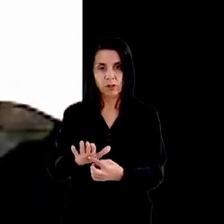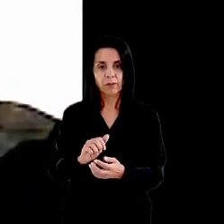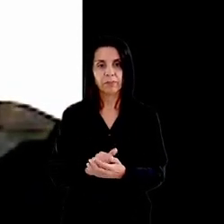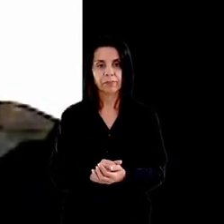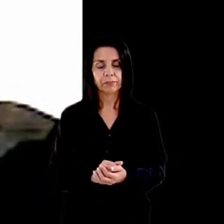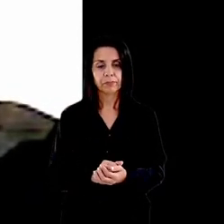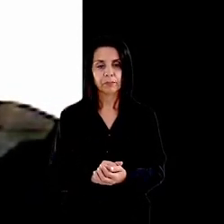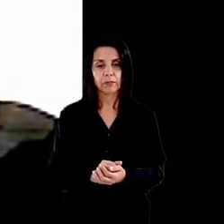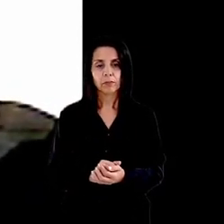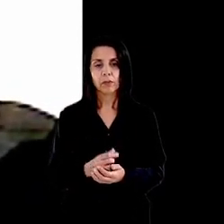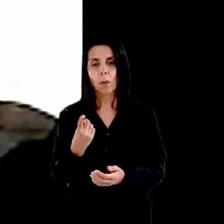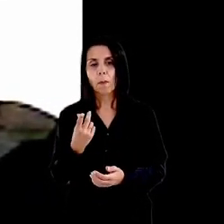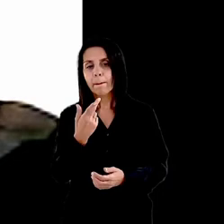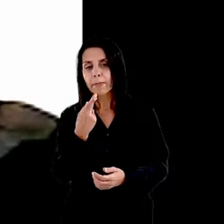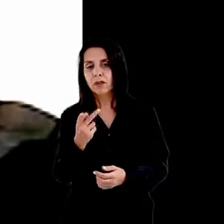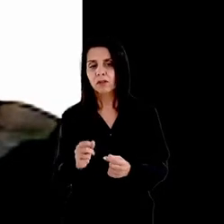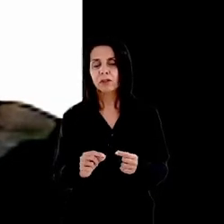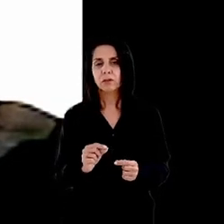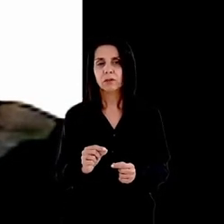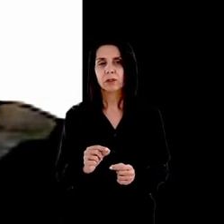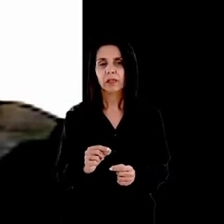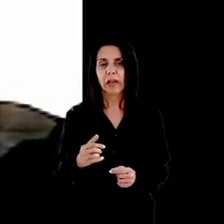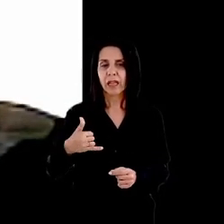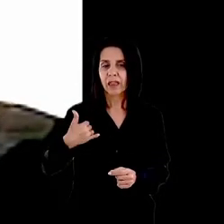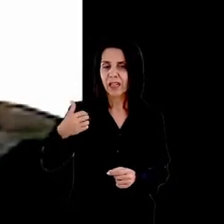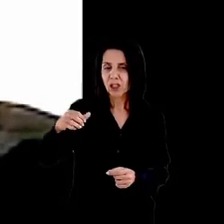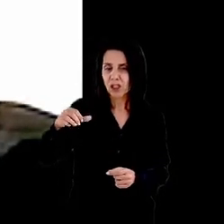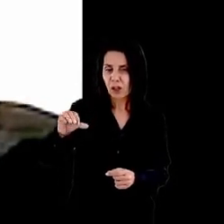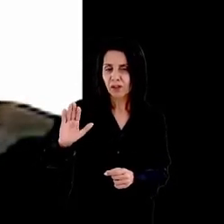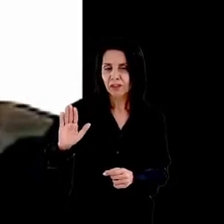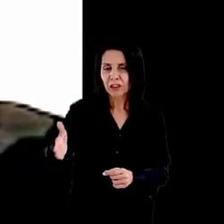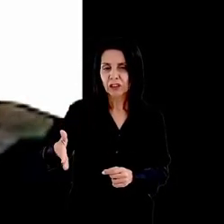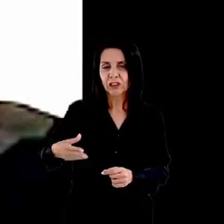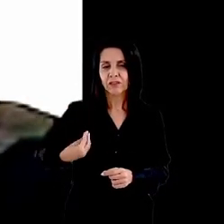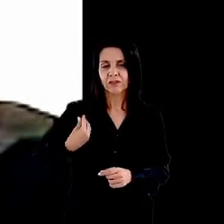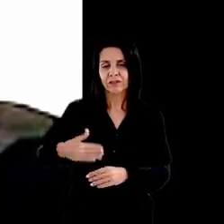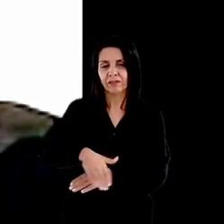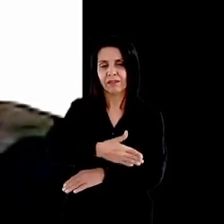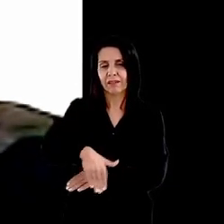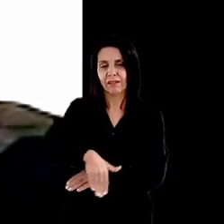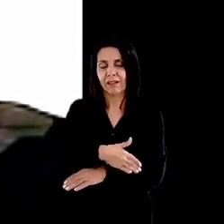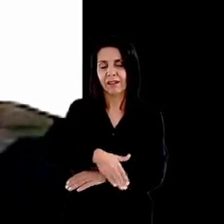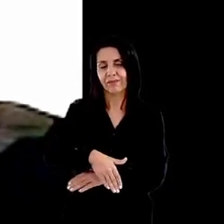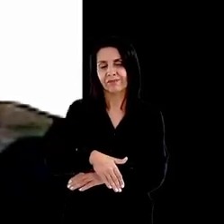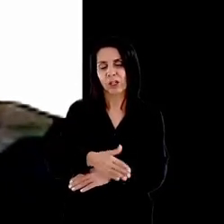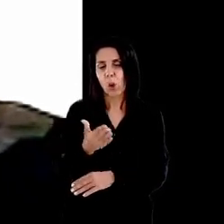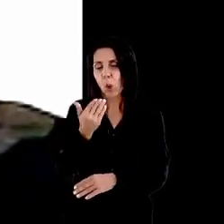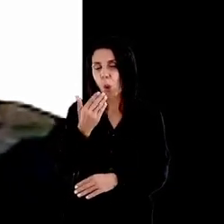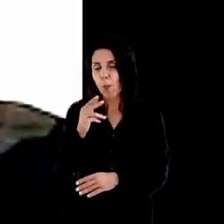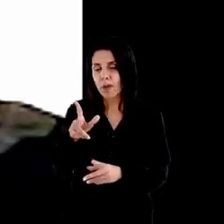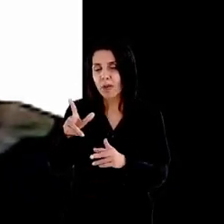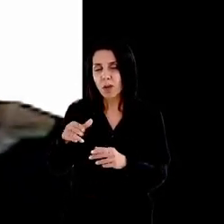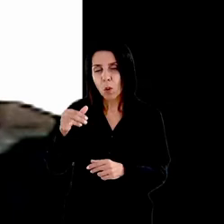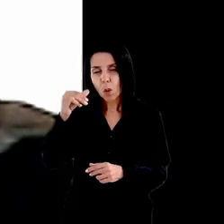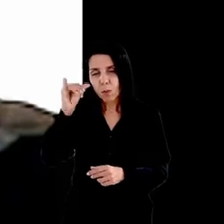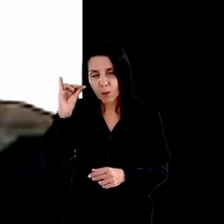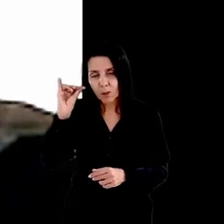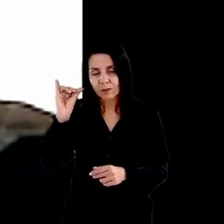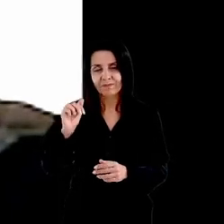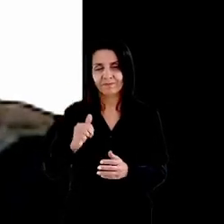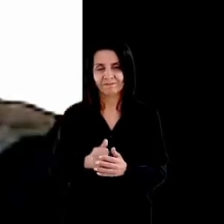anos já passei muita fome já comi capim na rua igualzinho ao cavalo passou rasgando na minha